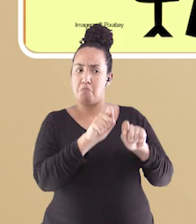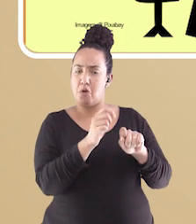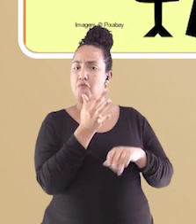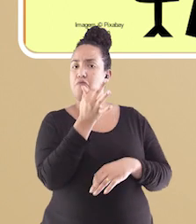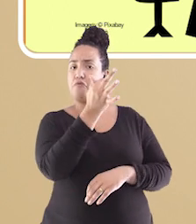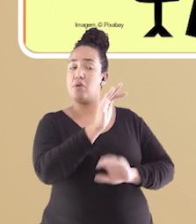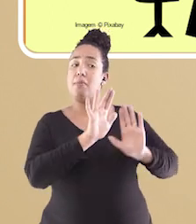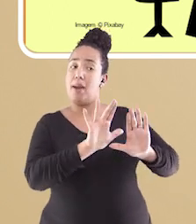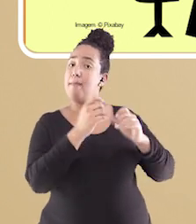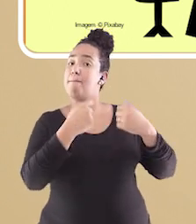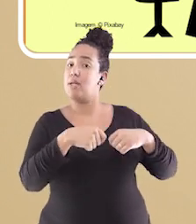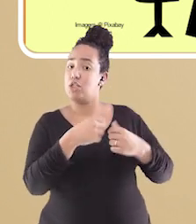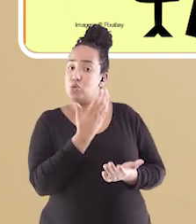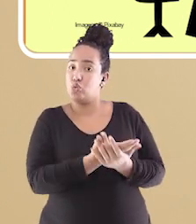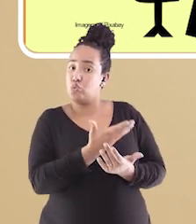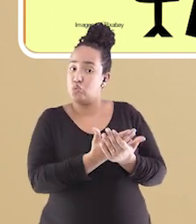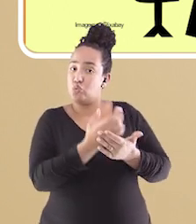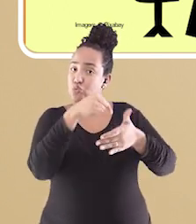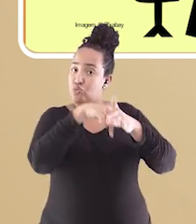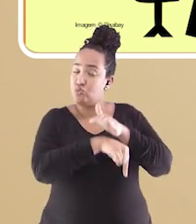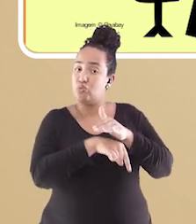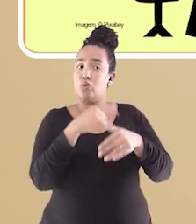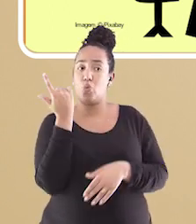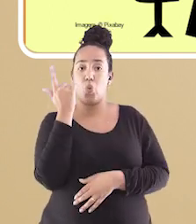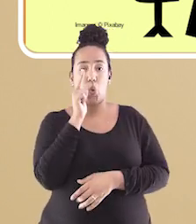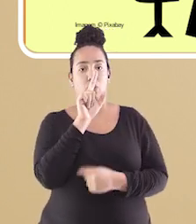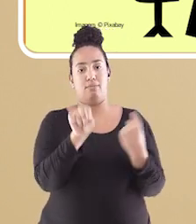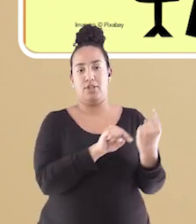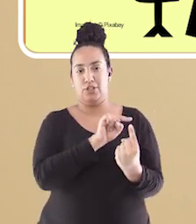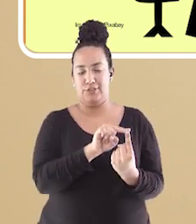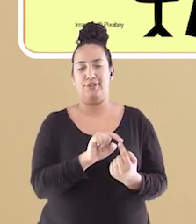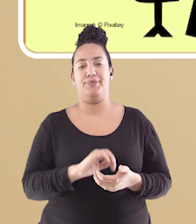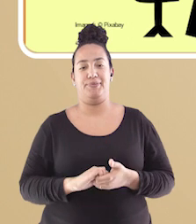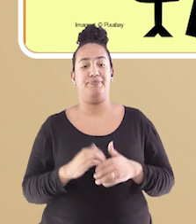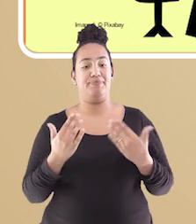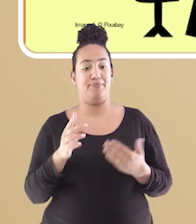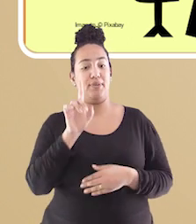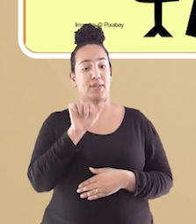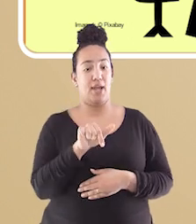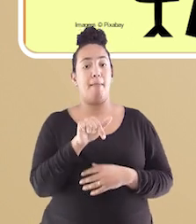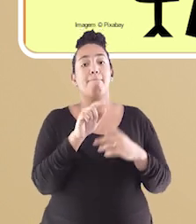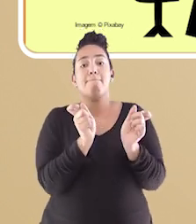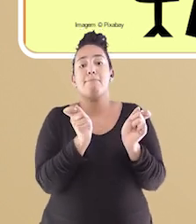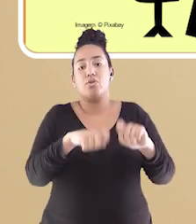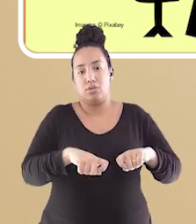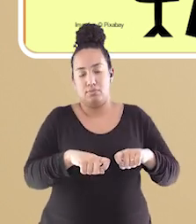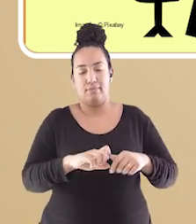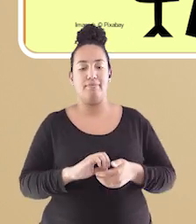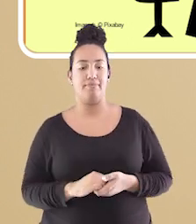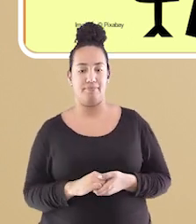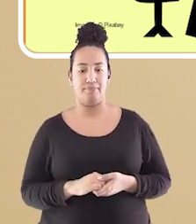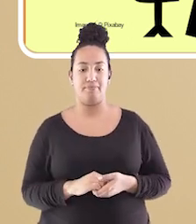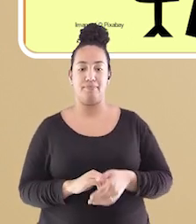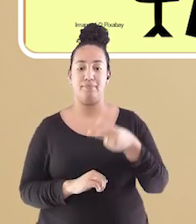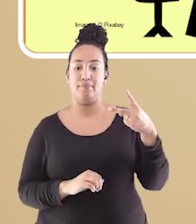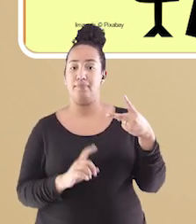potencial, mas precisa estudar muito para alcançar o sucesso, ou seja, é uma possibilidade.